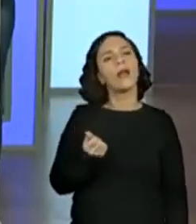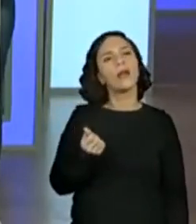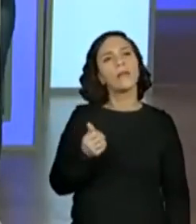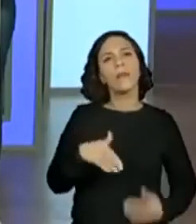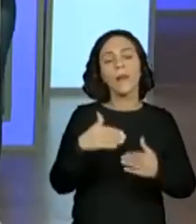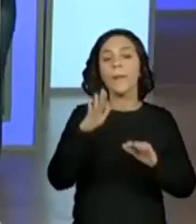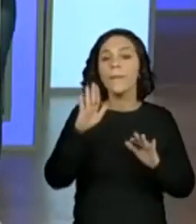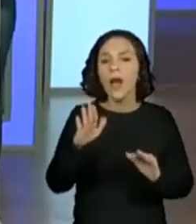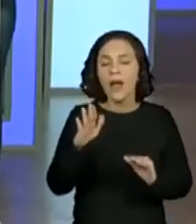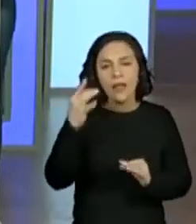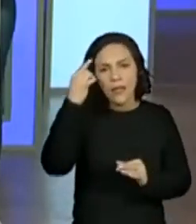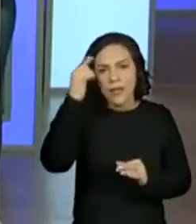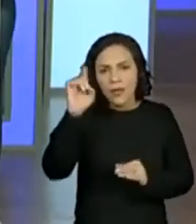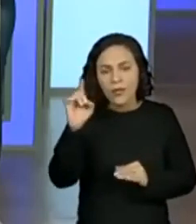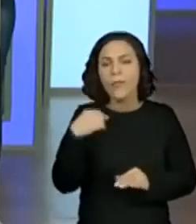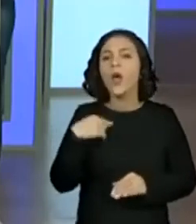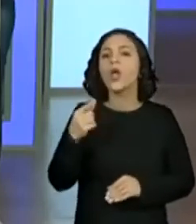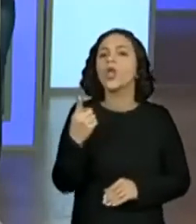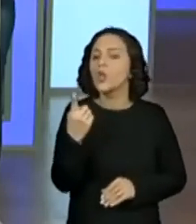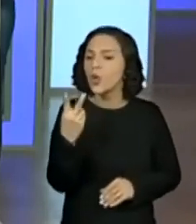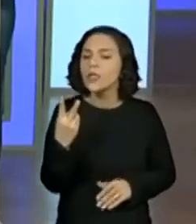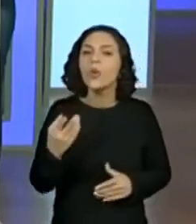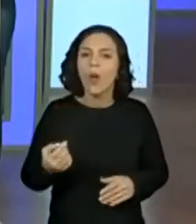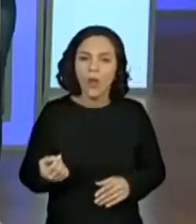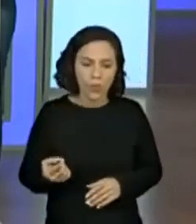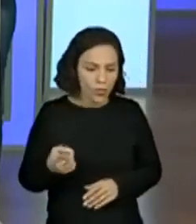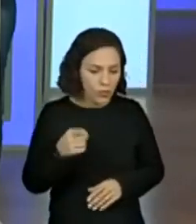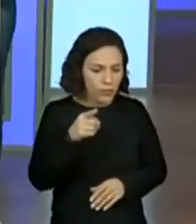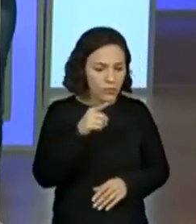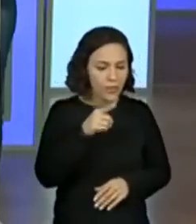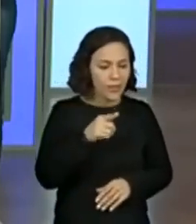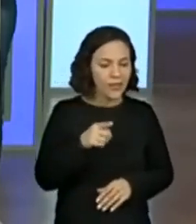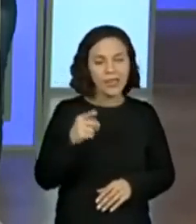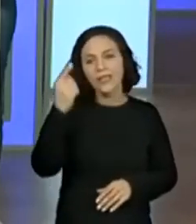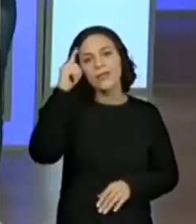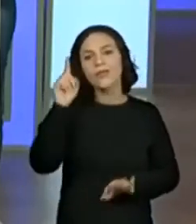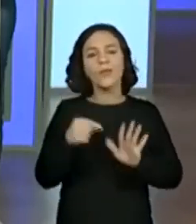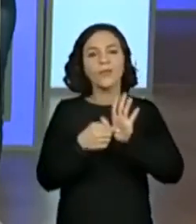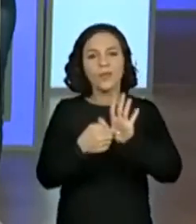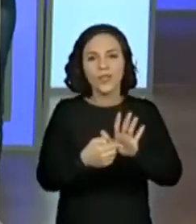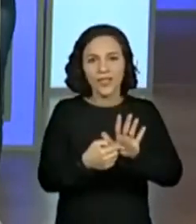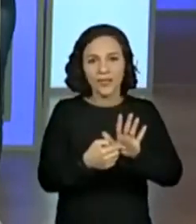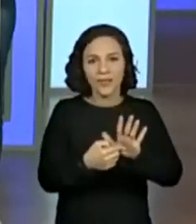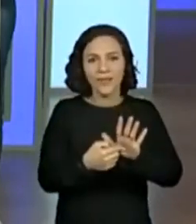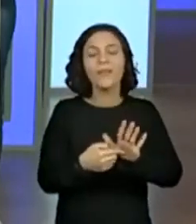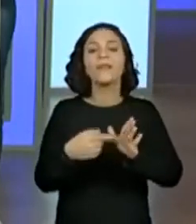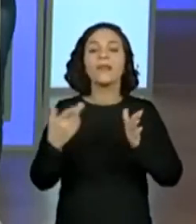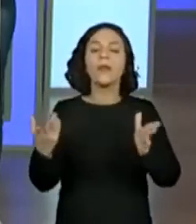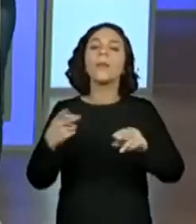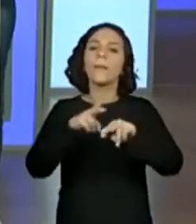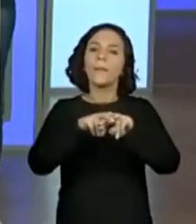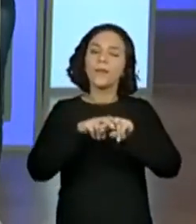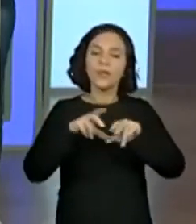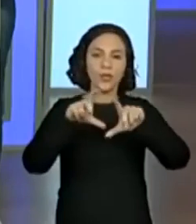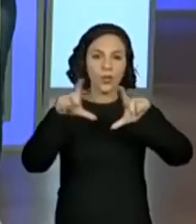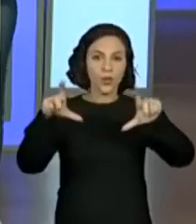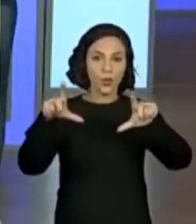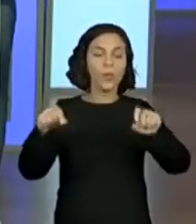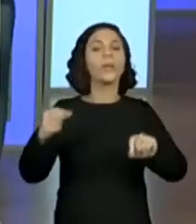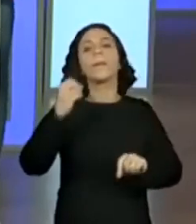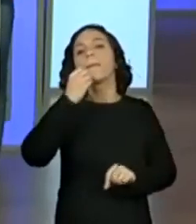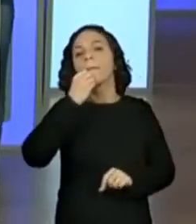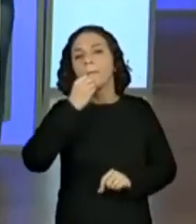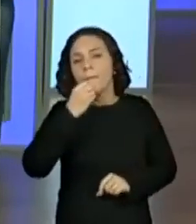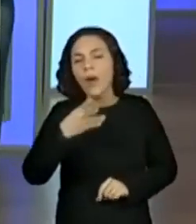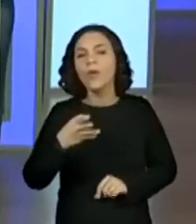Mas não sabe. Você pergunta assim, qual é o 12? Ela não sabe te mostrar. Por isso que o quadro ali, usem bastante